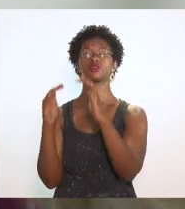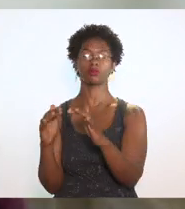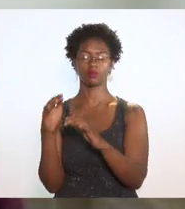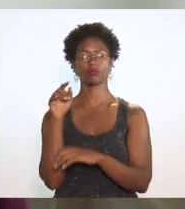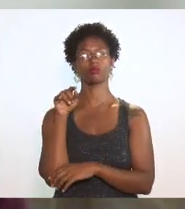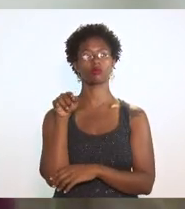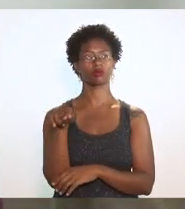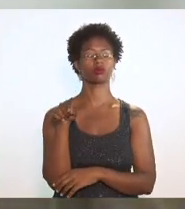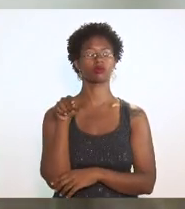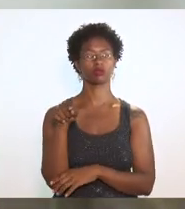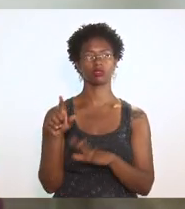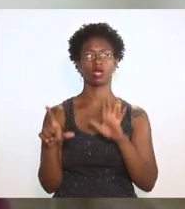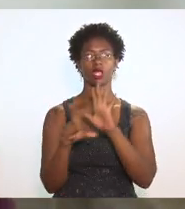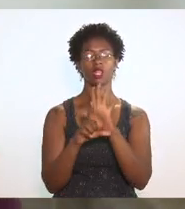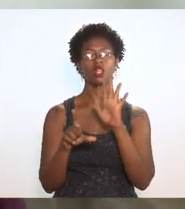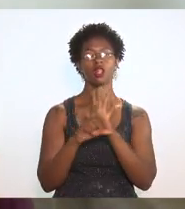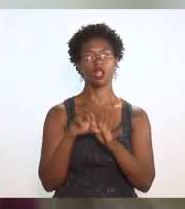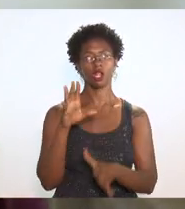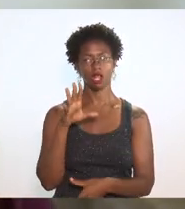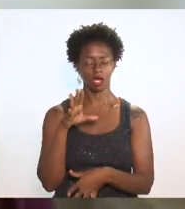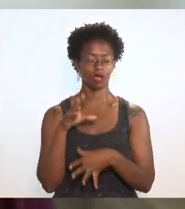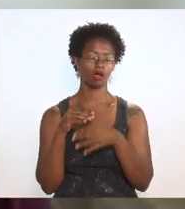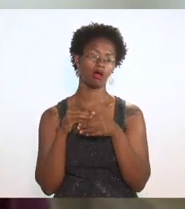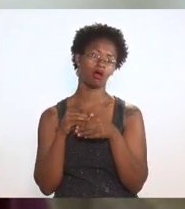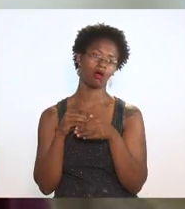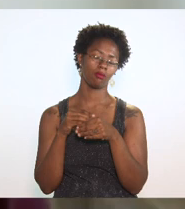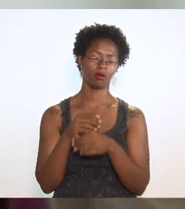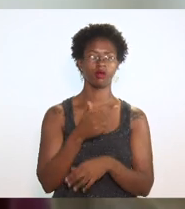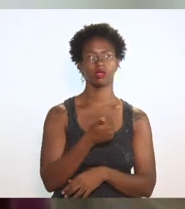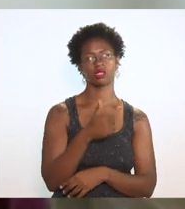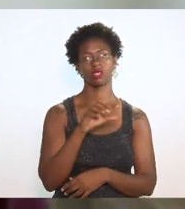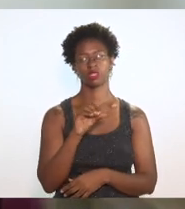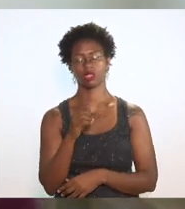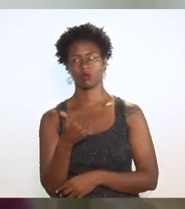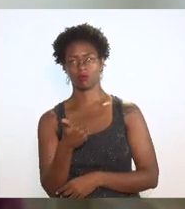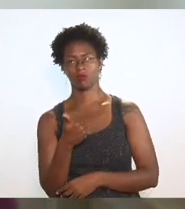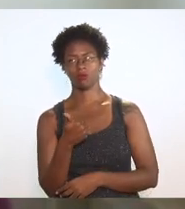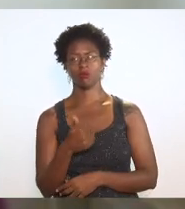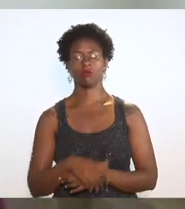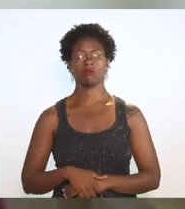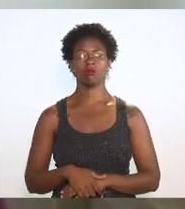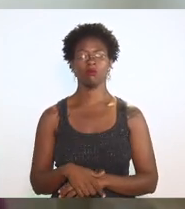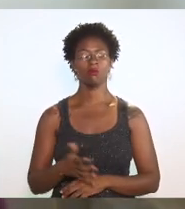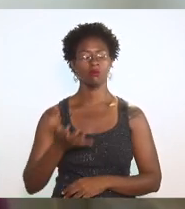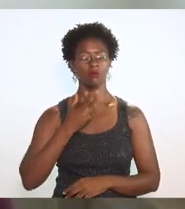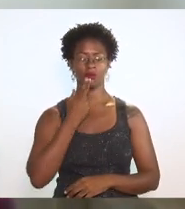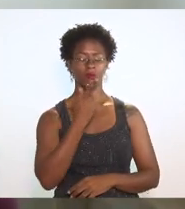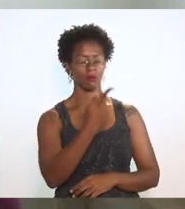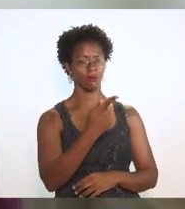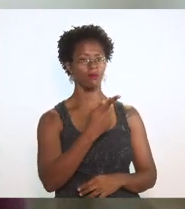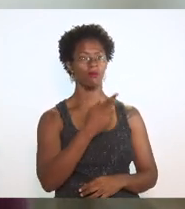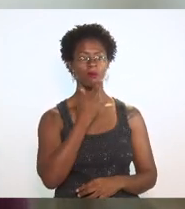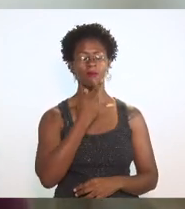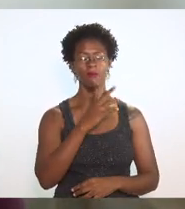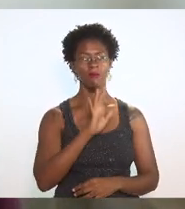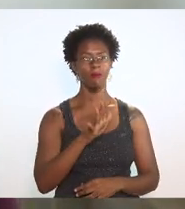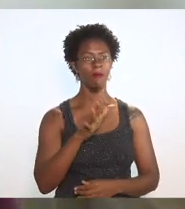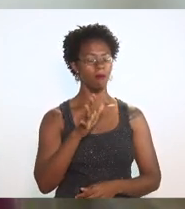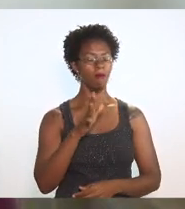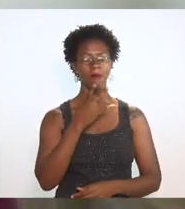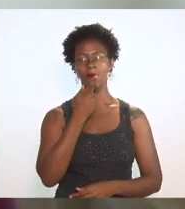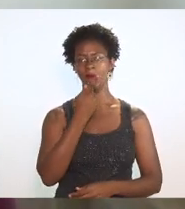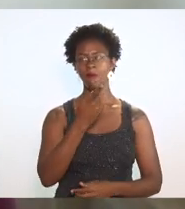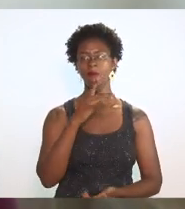a lei complementar 101 queria dizer que eu falei absolutamente a verdade